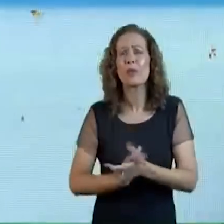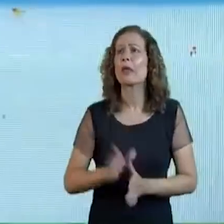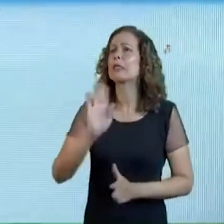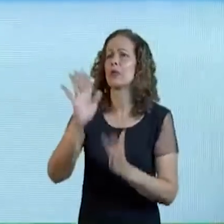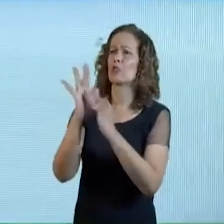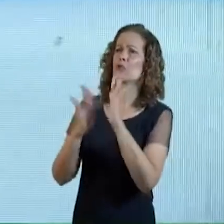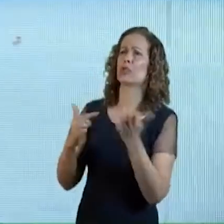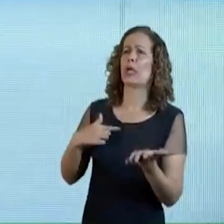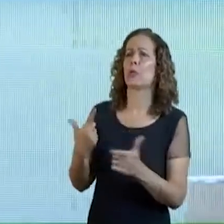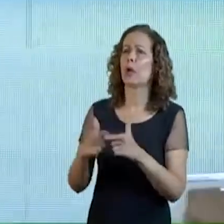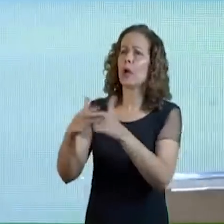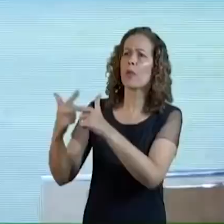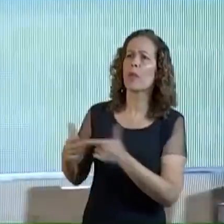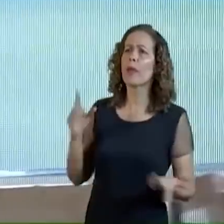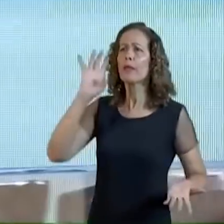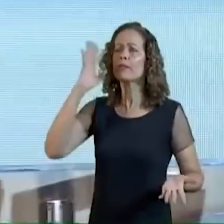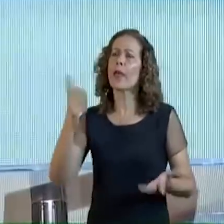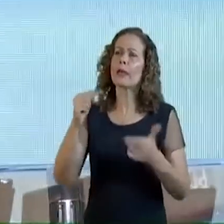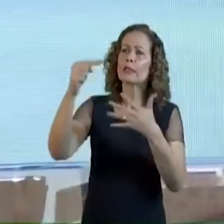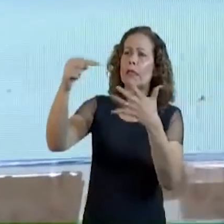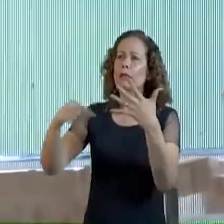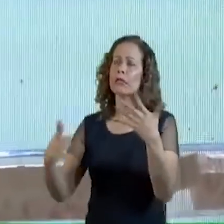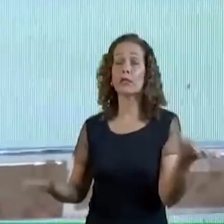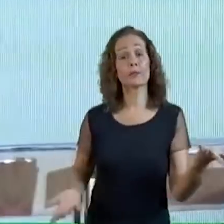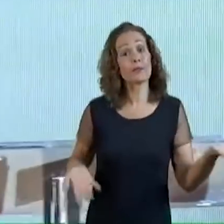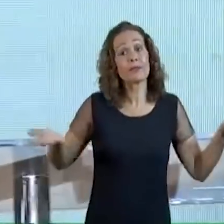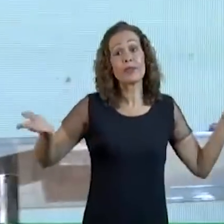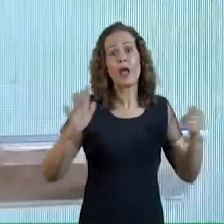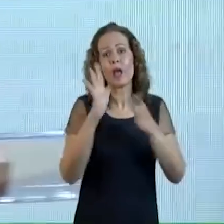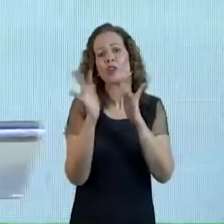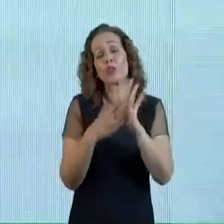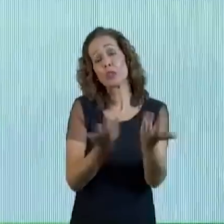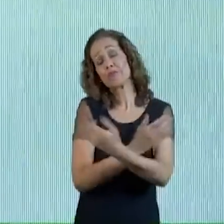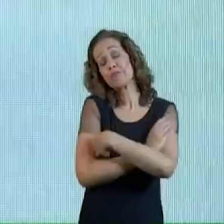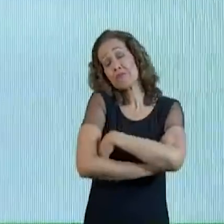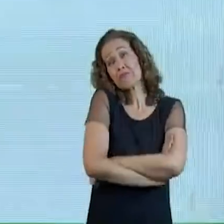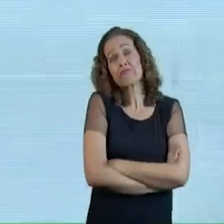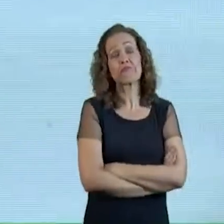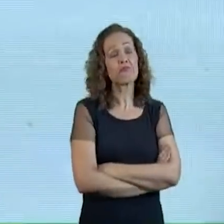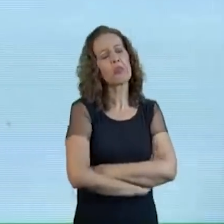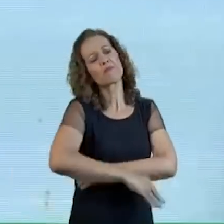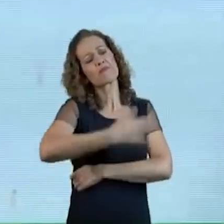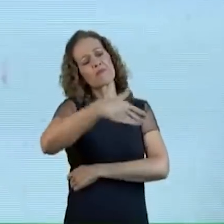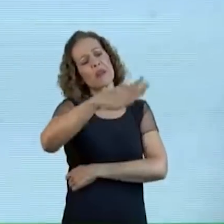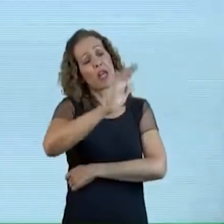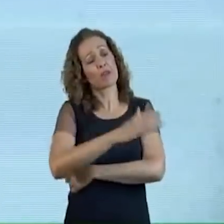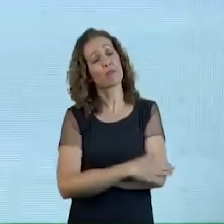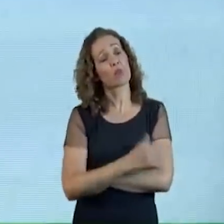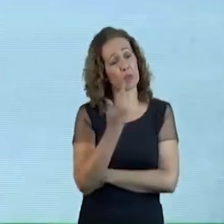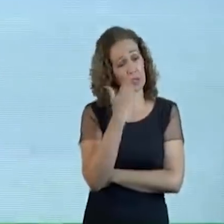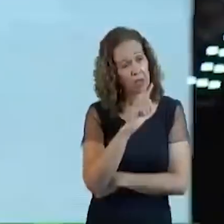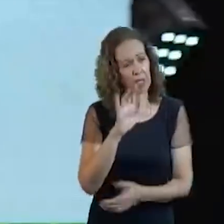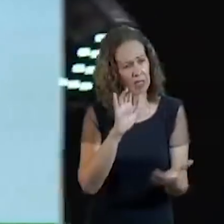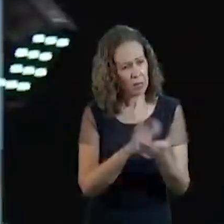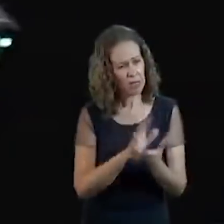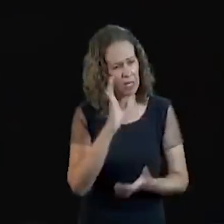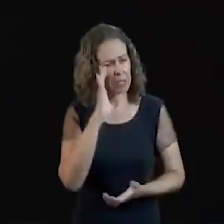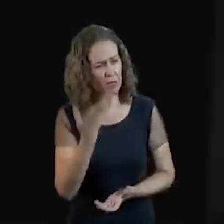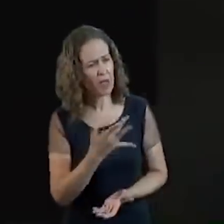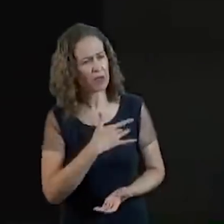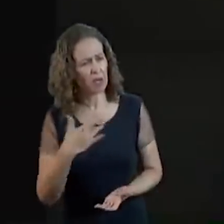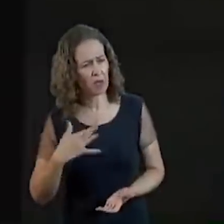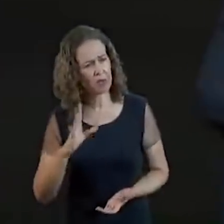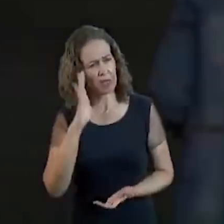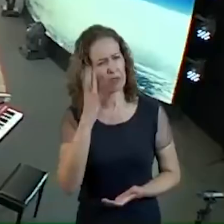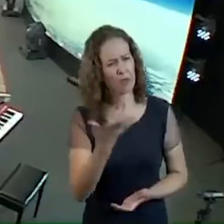estou cheio de problema Eu tenho que resolver isso Tenho que resolver aquilo Aí Jesus cruza os braços Fala, está ok Resolve aí Na hora que você der conta Do seu casamento Sua vida financeira Sua saúde Você me